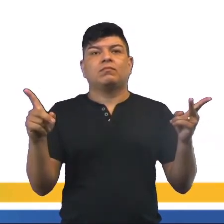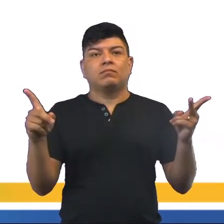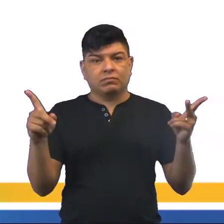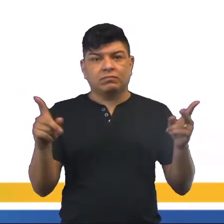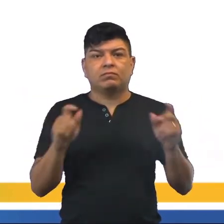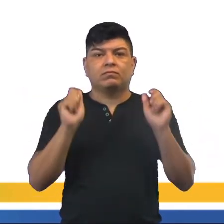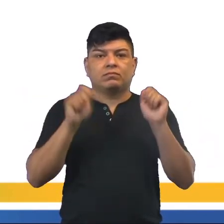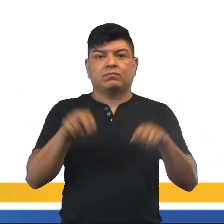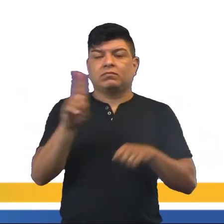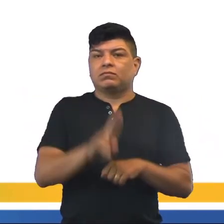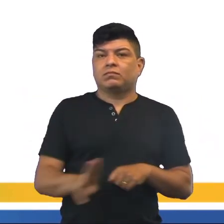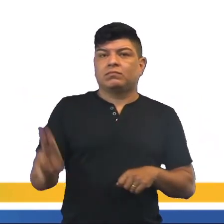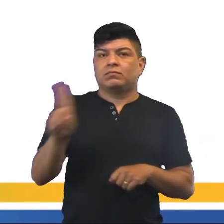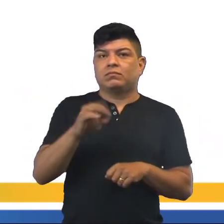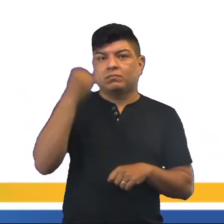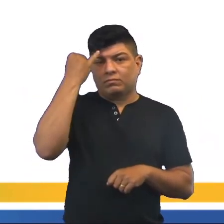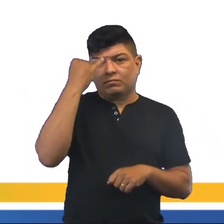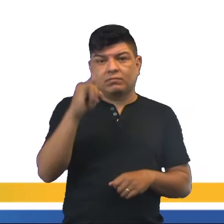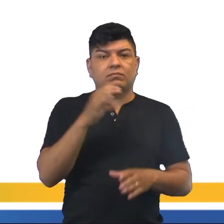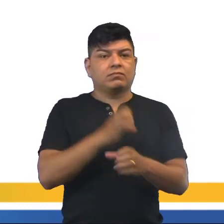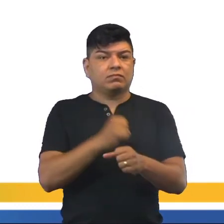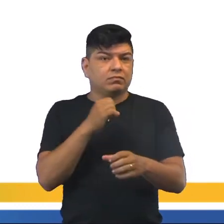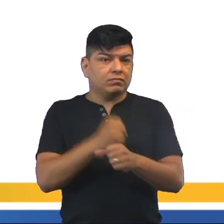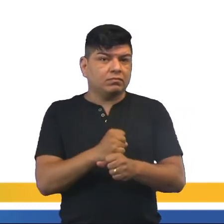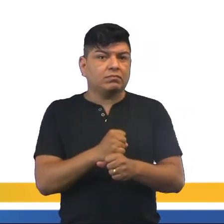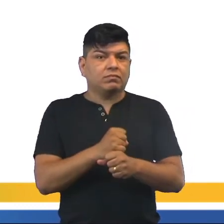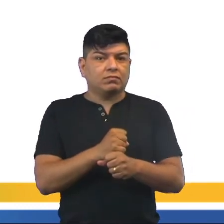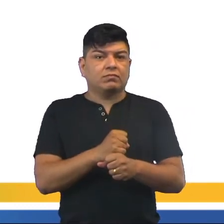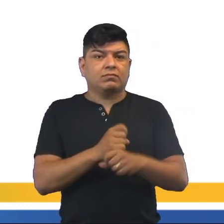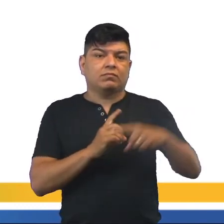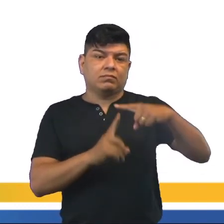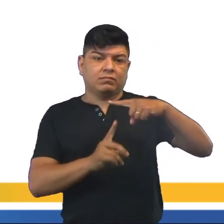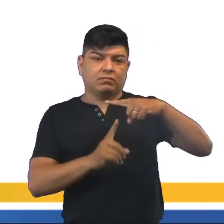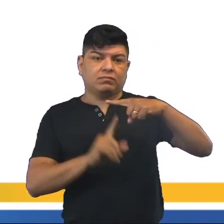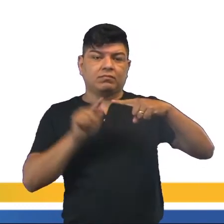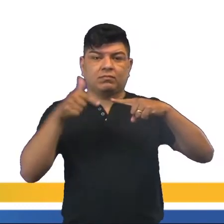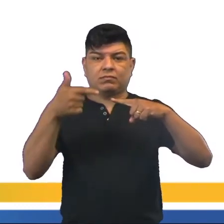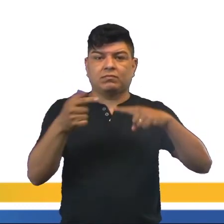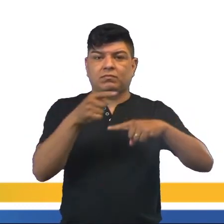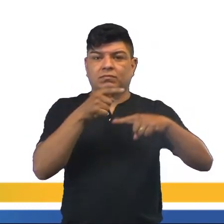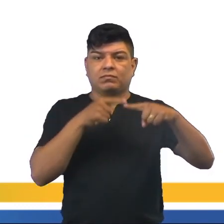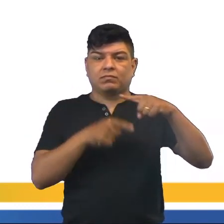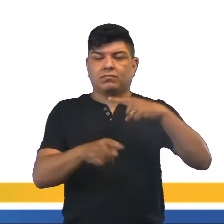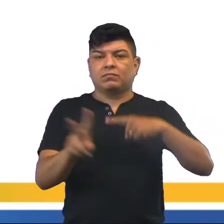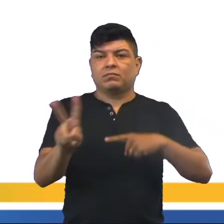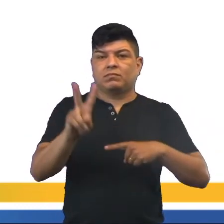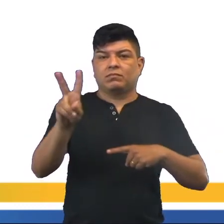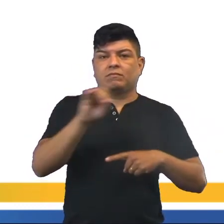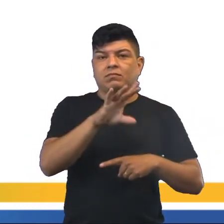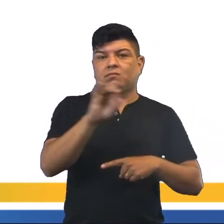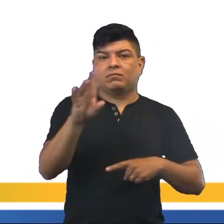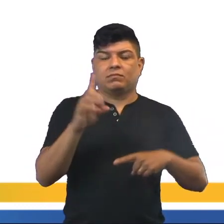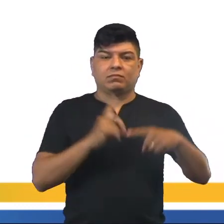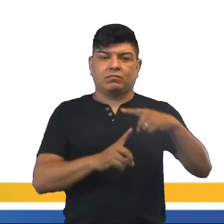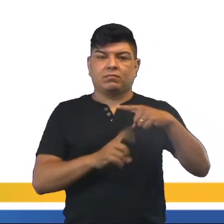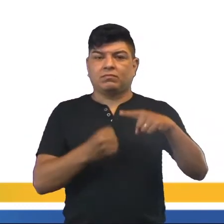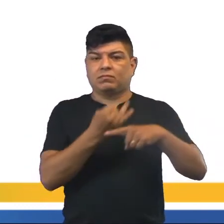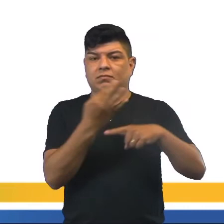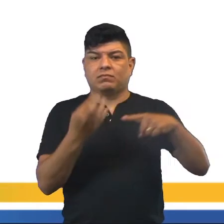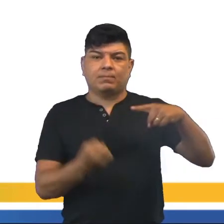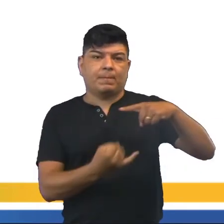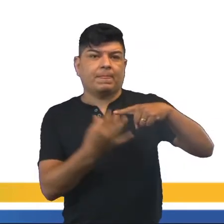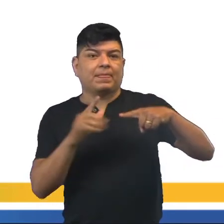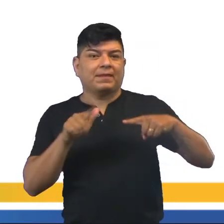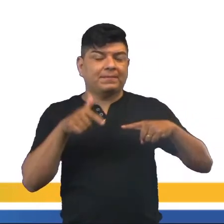podemos usar essa ideia. Calculamos o MMC dos denominadores, depois dividimos esse valor por cada denominador das frações